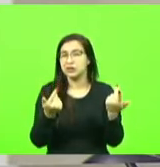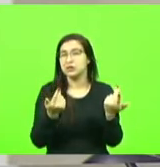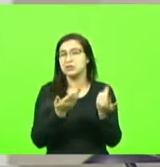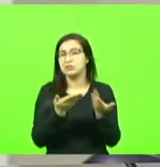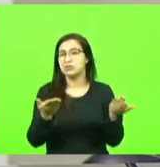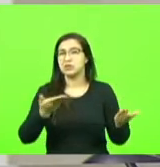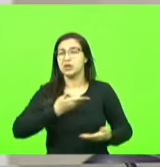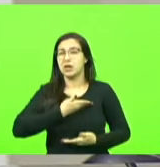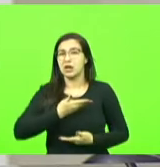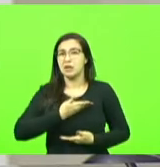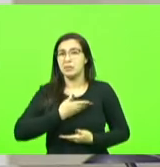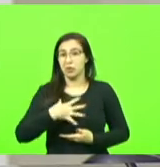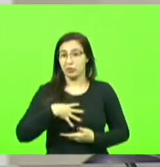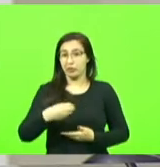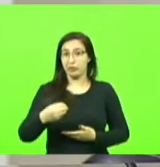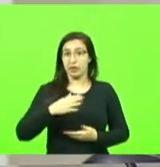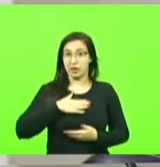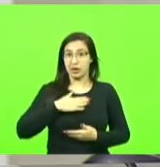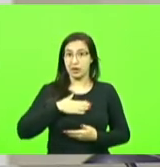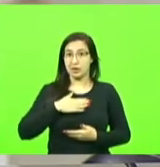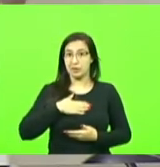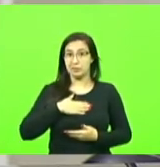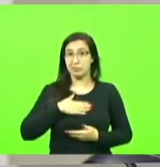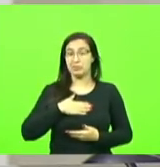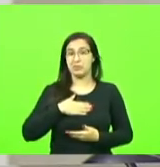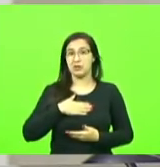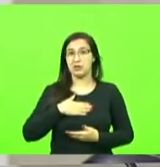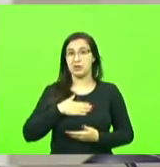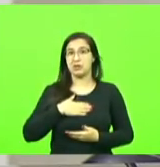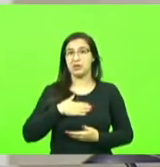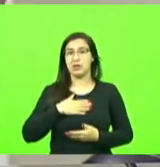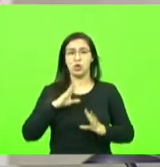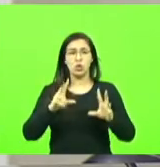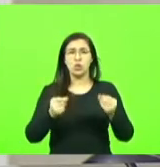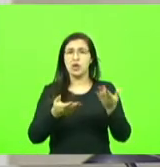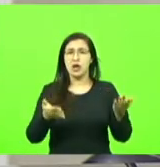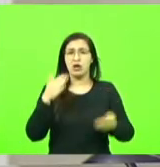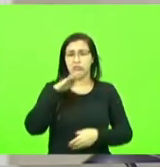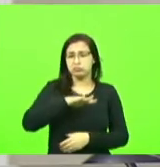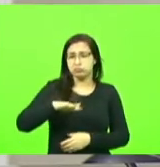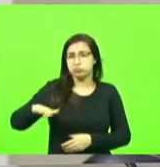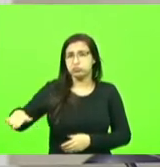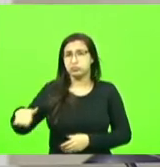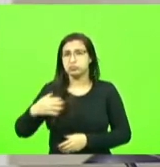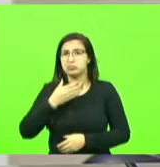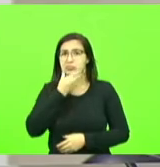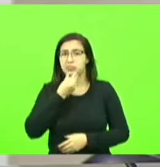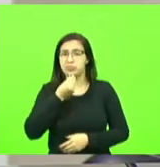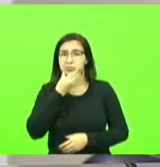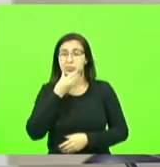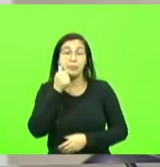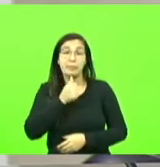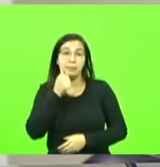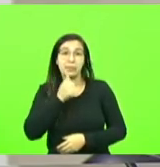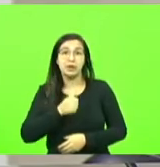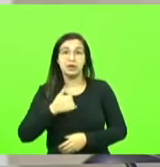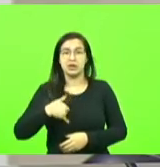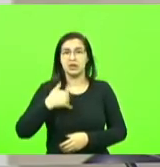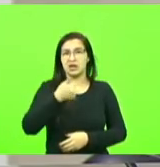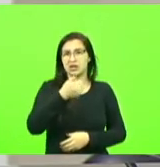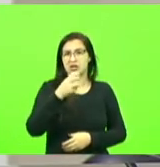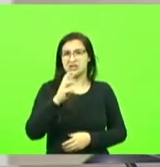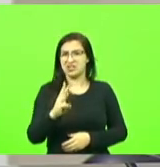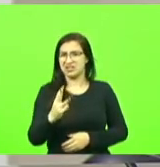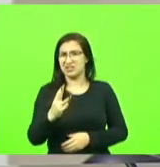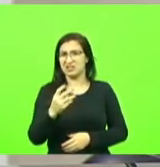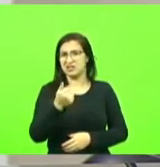afilhada minha também era coleguinha todas meninas 12 a 13 14 anos e eu fui olhar o